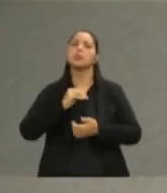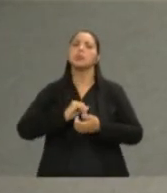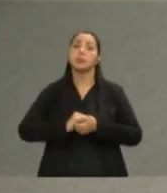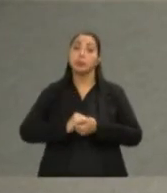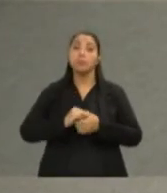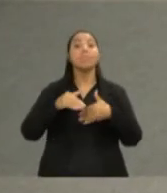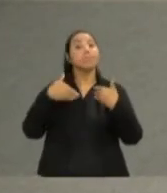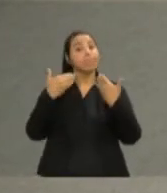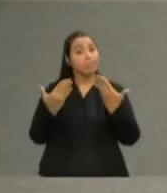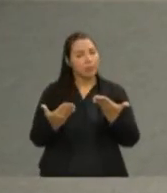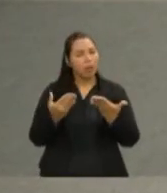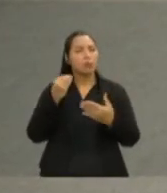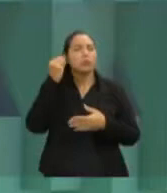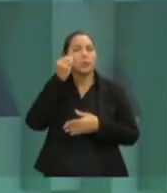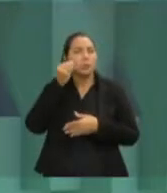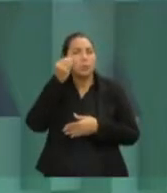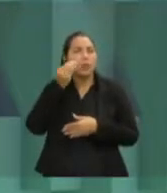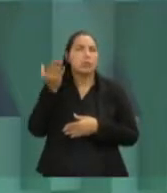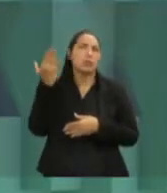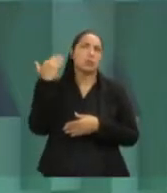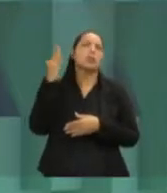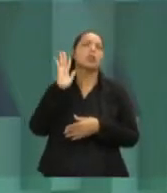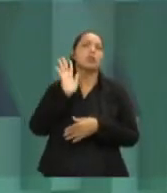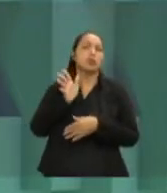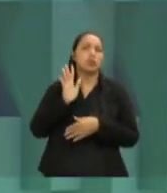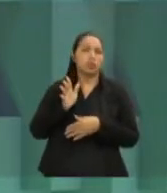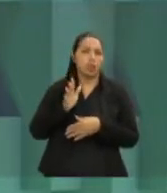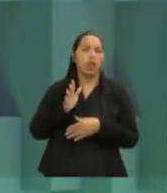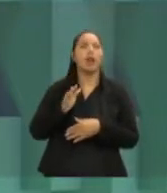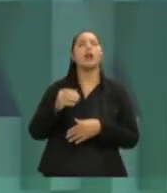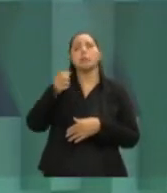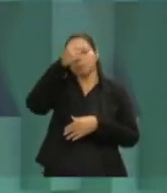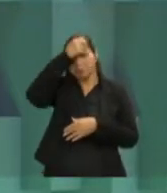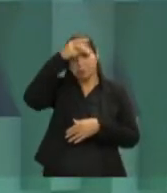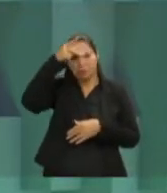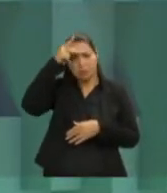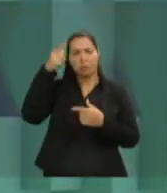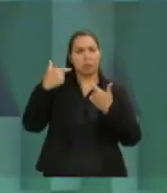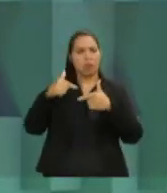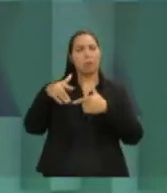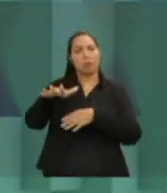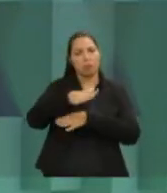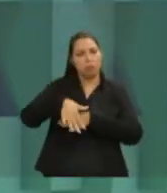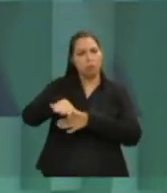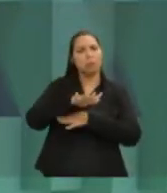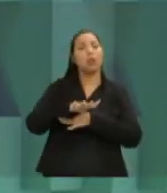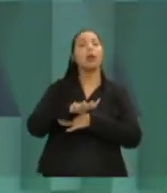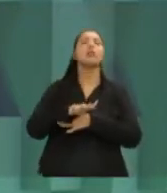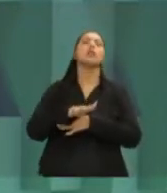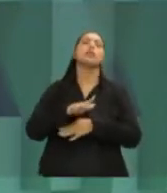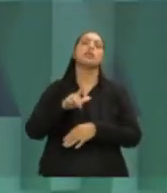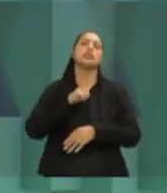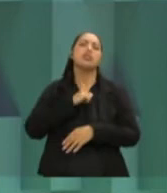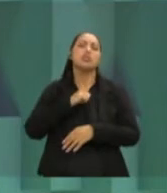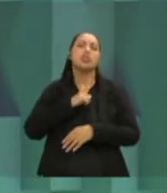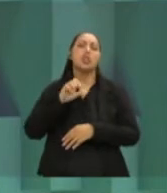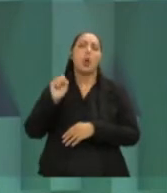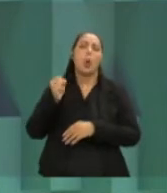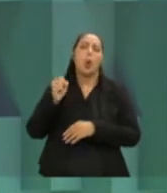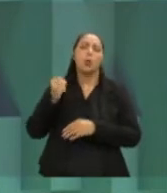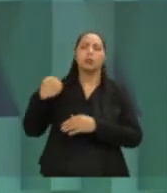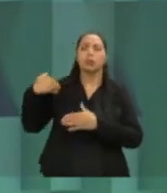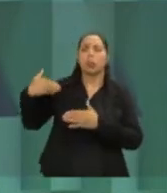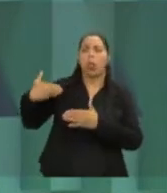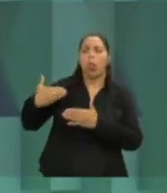Como eu já tenho mais experiência, posso falar com propriedade da minha existência e do meu trabalho nesta área. Durante esses oito anos de prefeito,